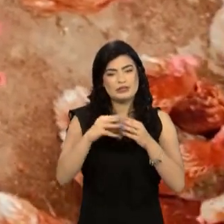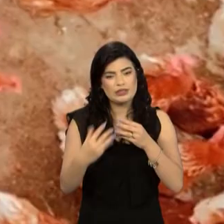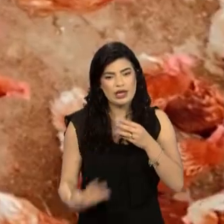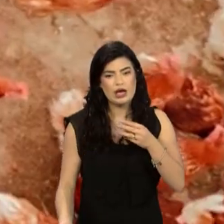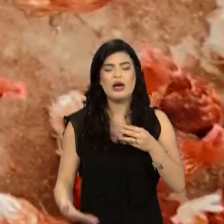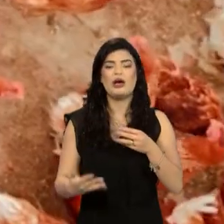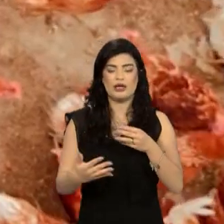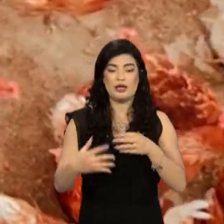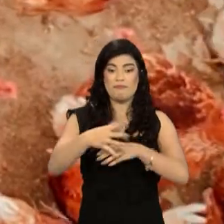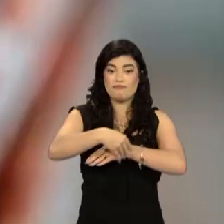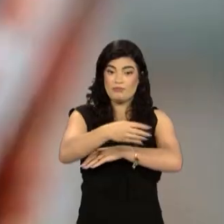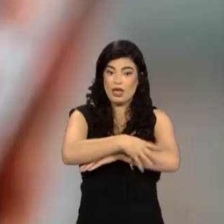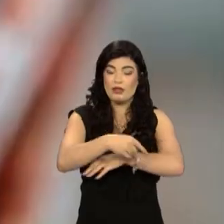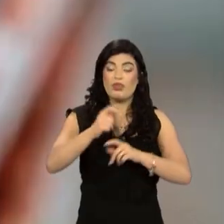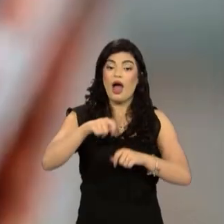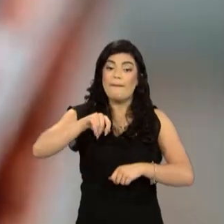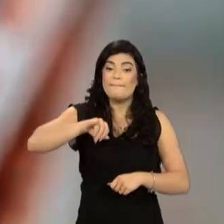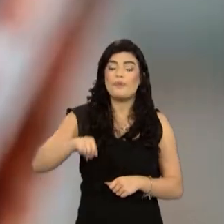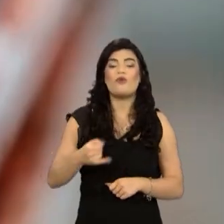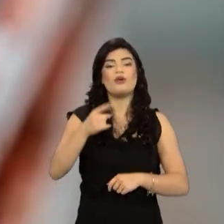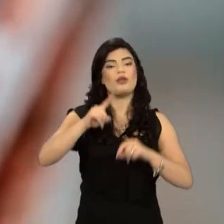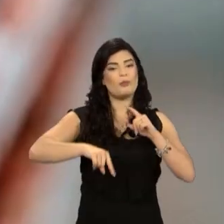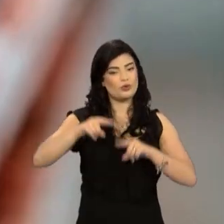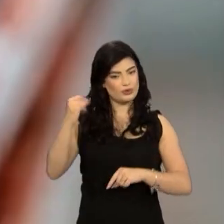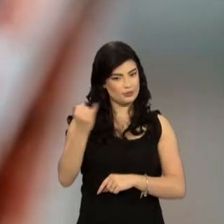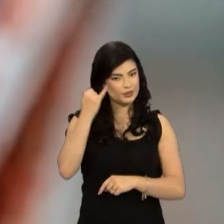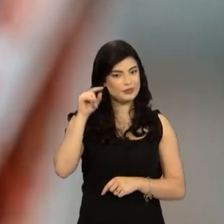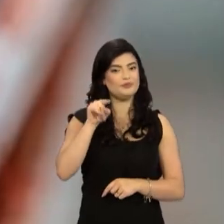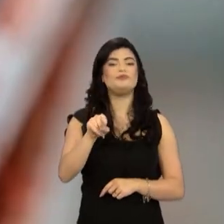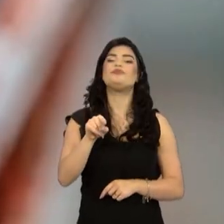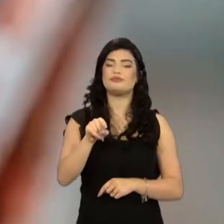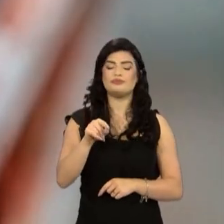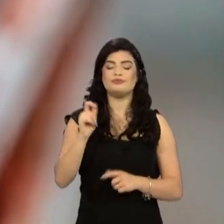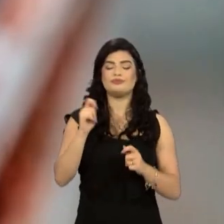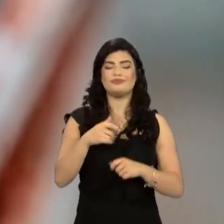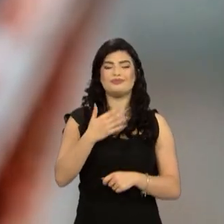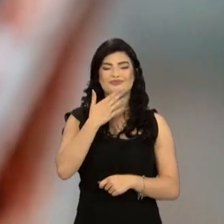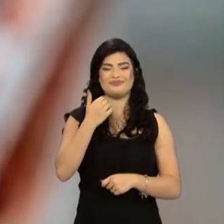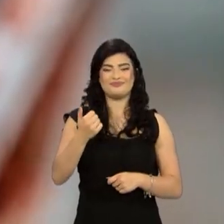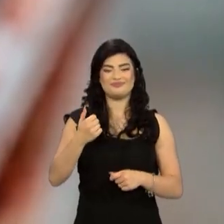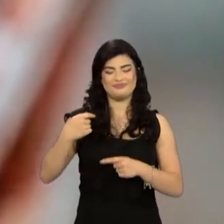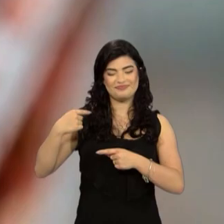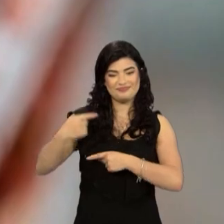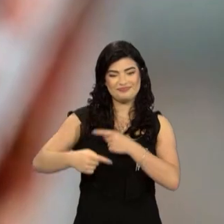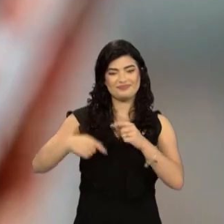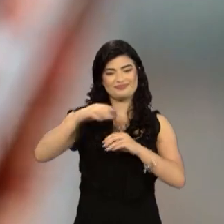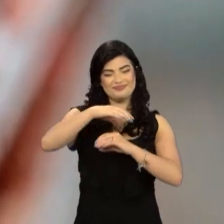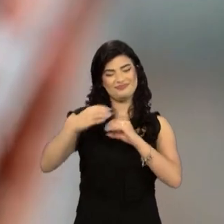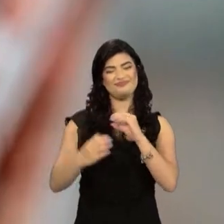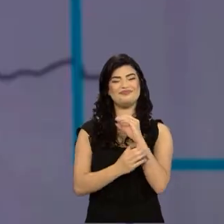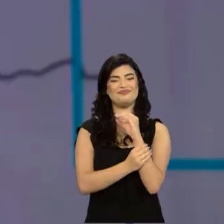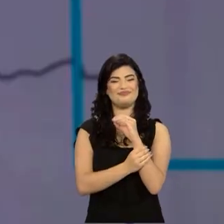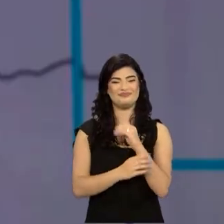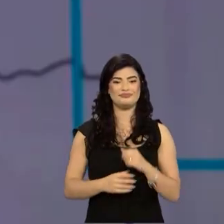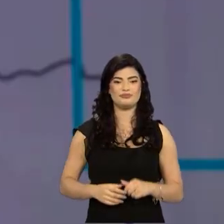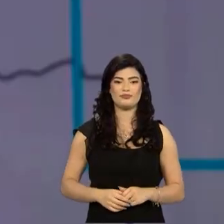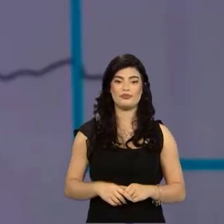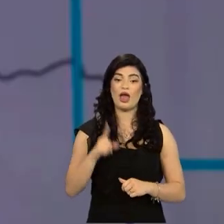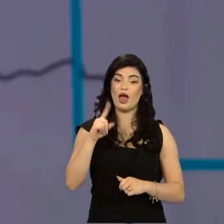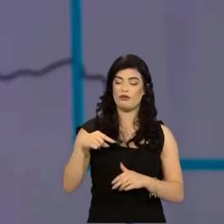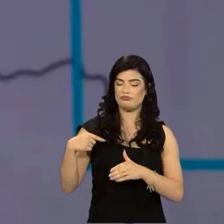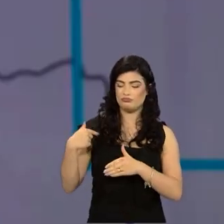aproveitados e se tornam produtos importantes, contribuindo com a roda da sustentabilidade. Eles são